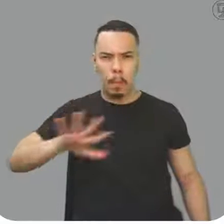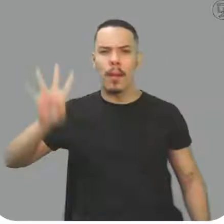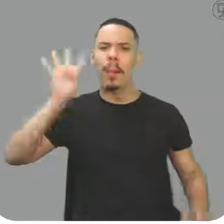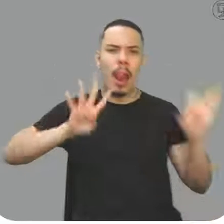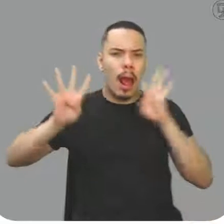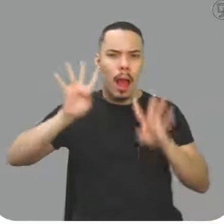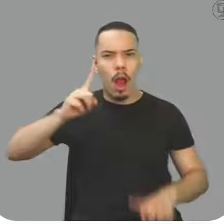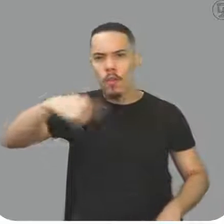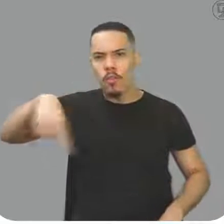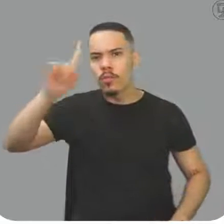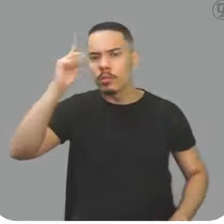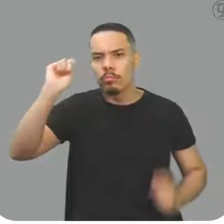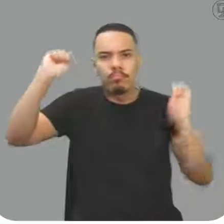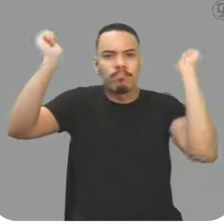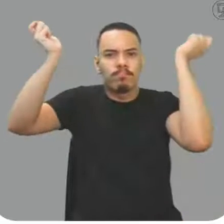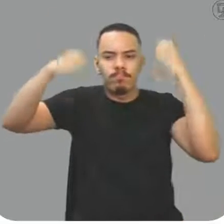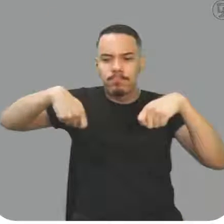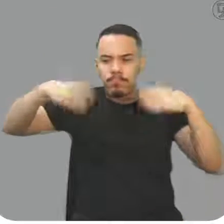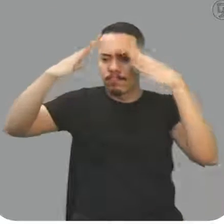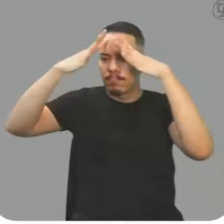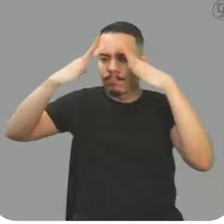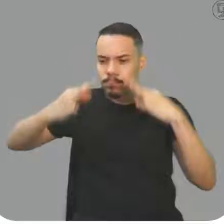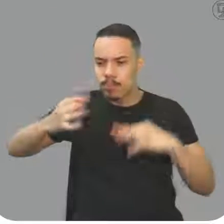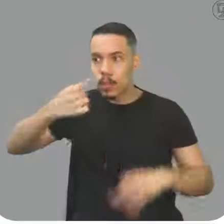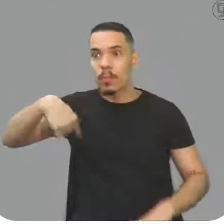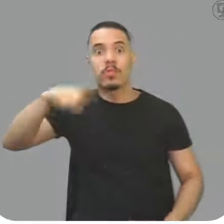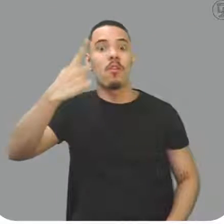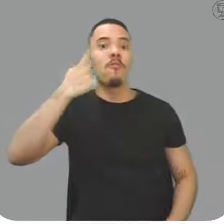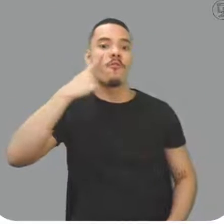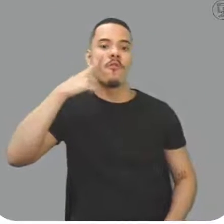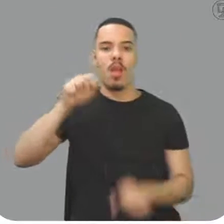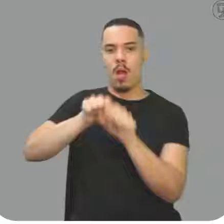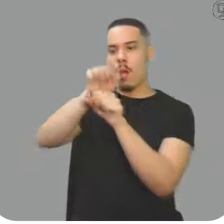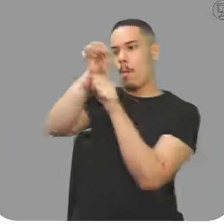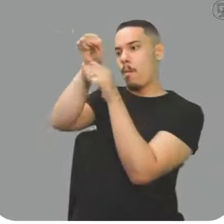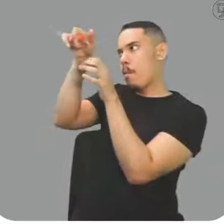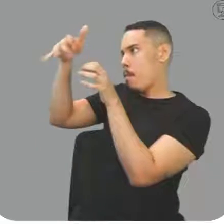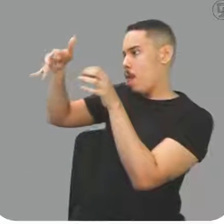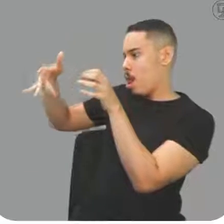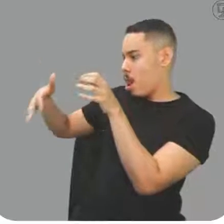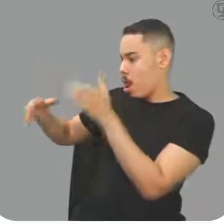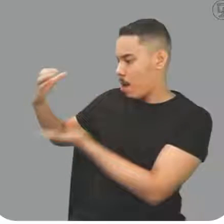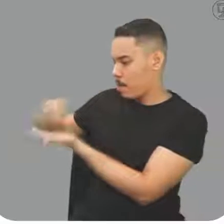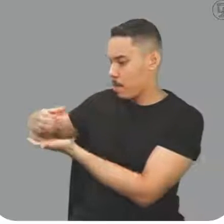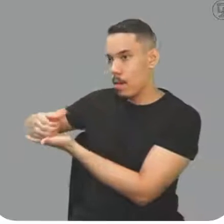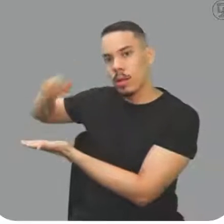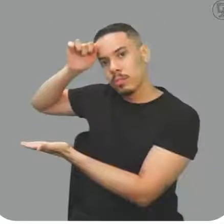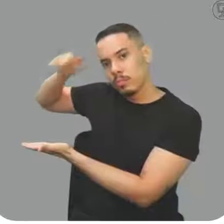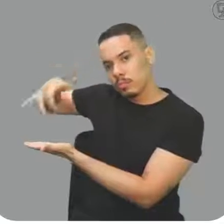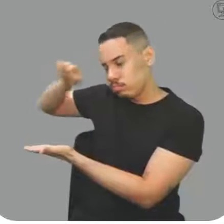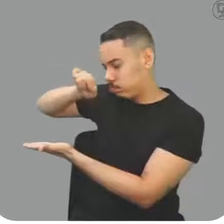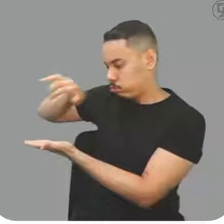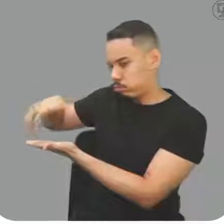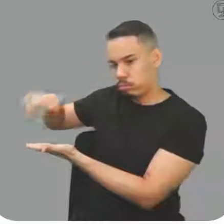para mostrar direitinho, enchendo o que transbordou, o que sobrou, ficou bem legal aí.